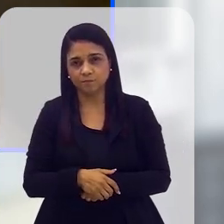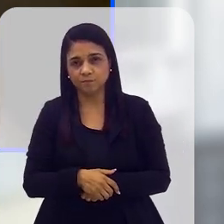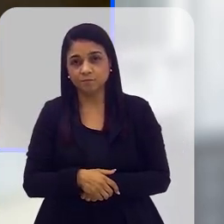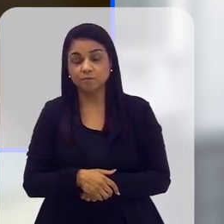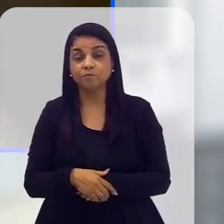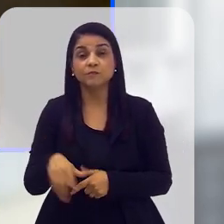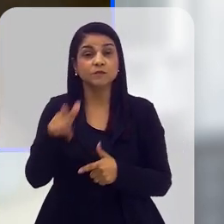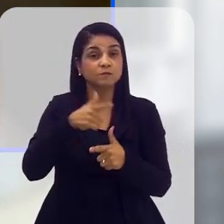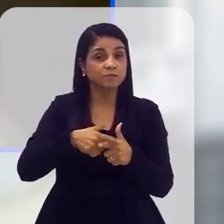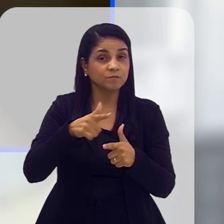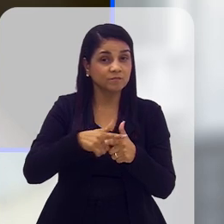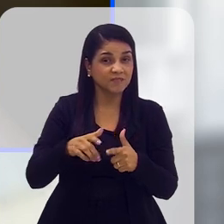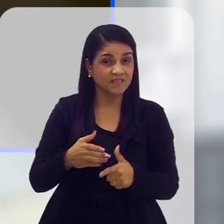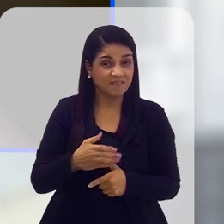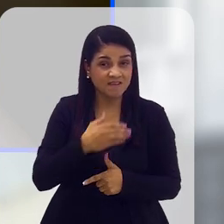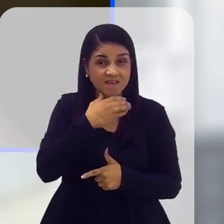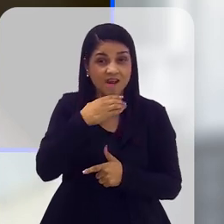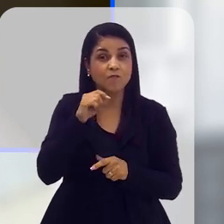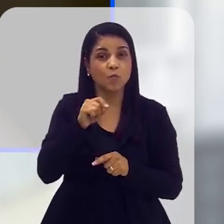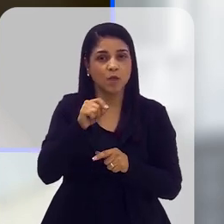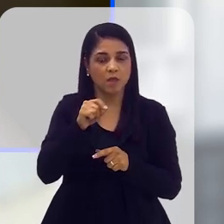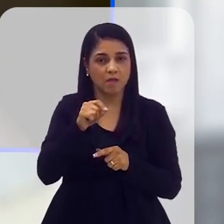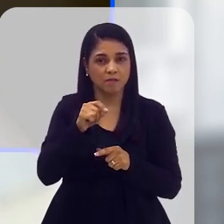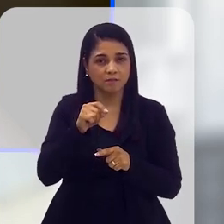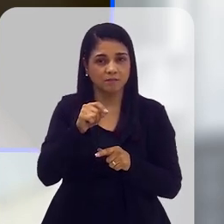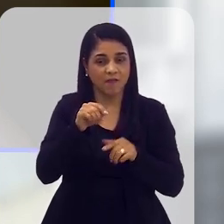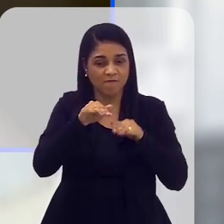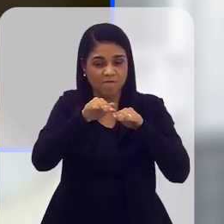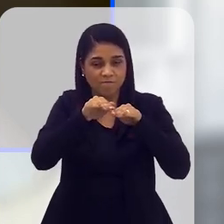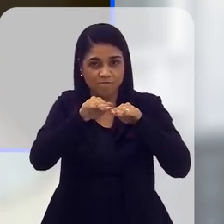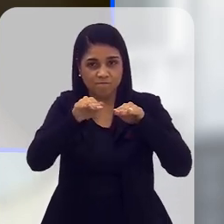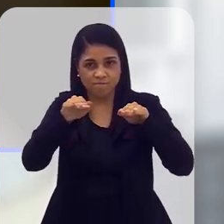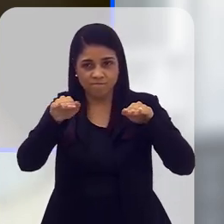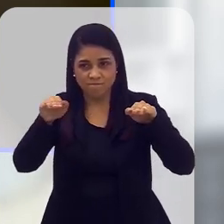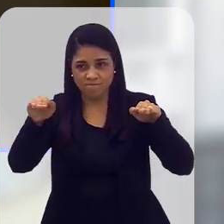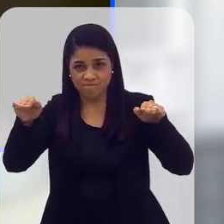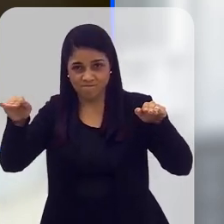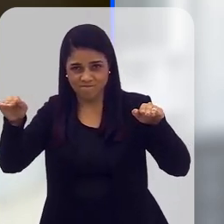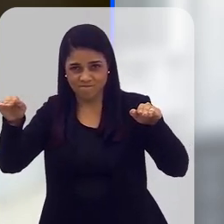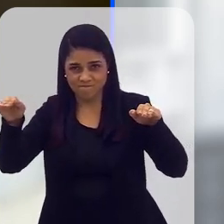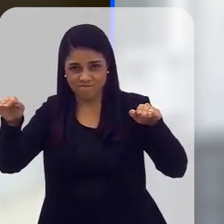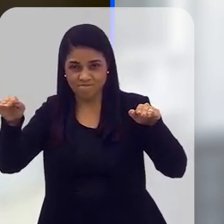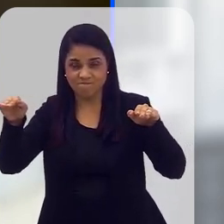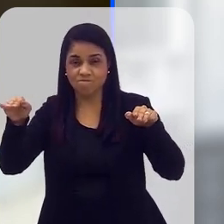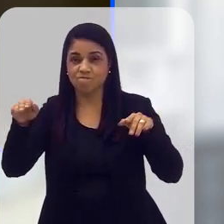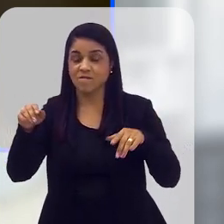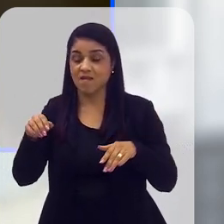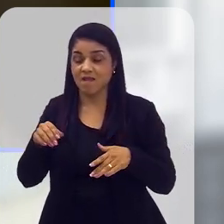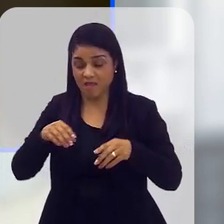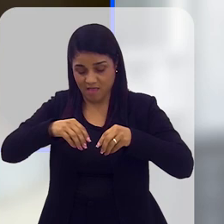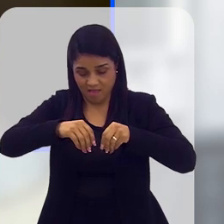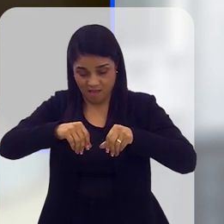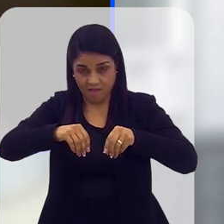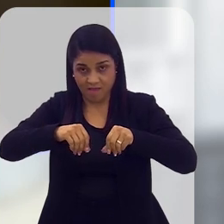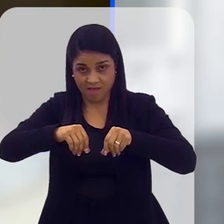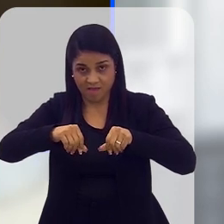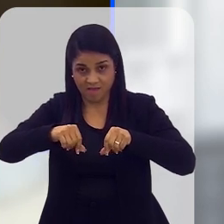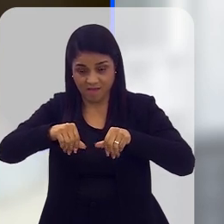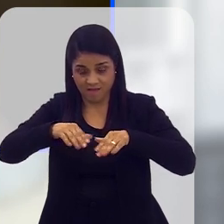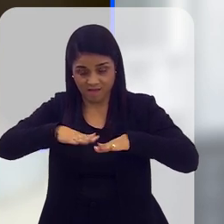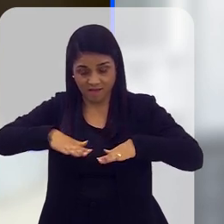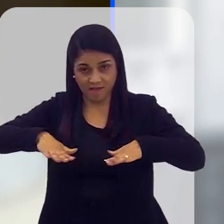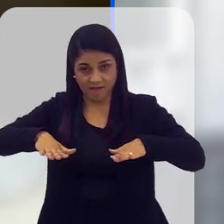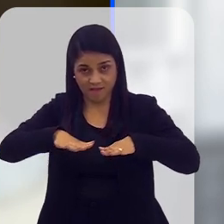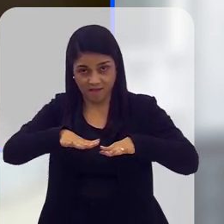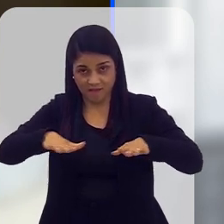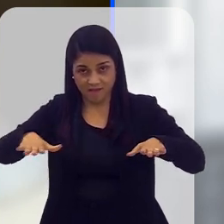Outro problema gravíssimo brasileiro é a verticalização dessas grandes cidades. O nosso território é bastante caro. O nosso terreno, apesar de a gente ter